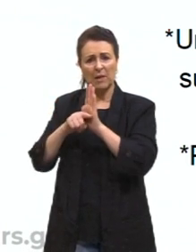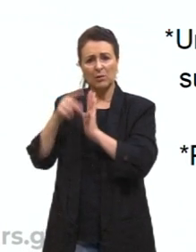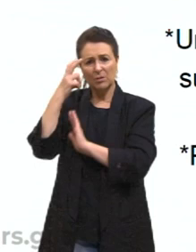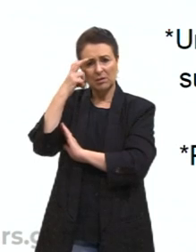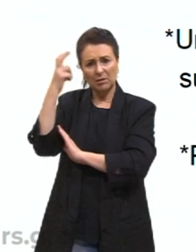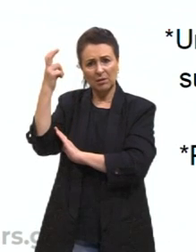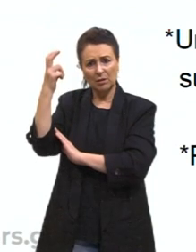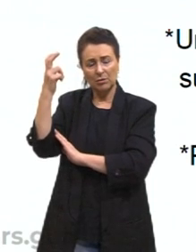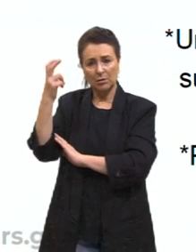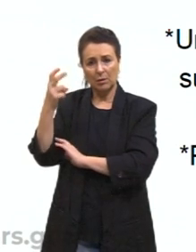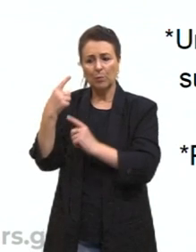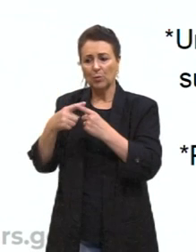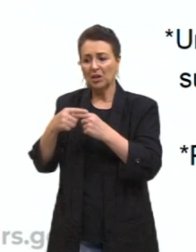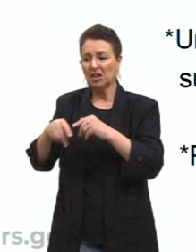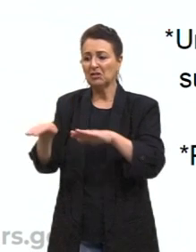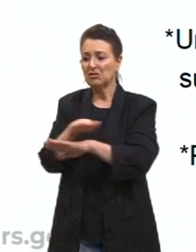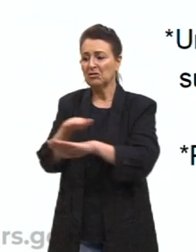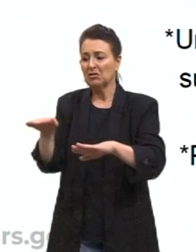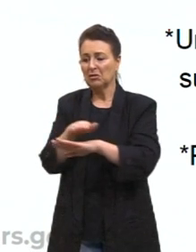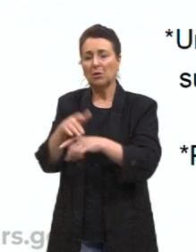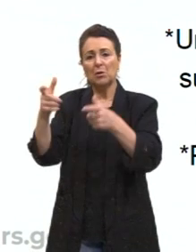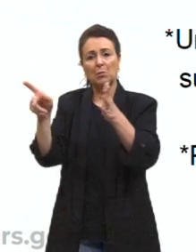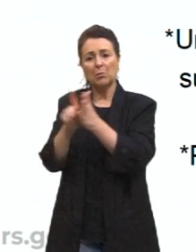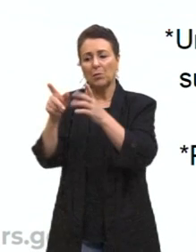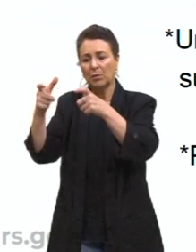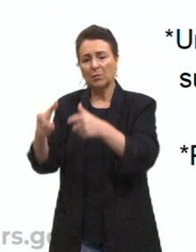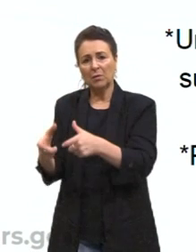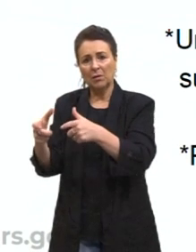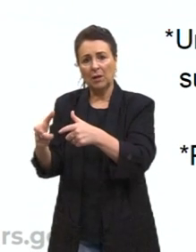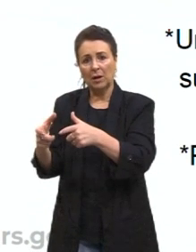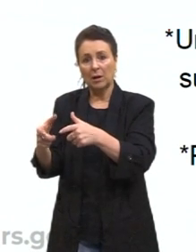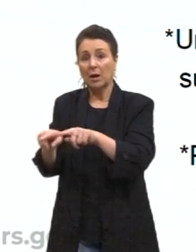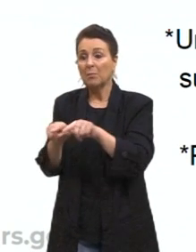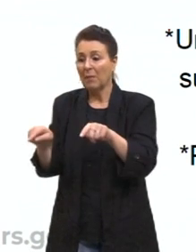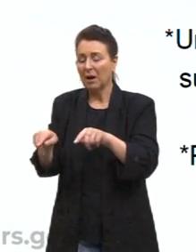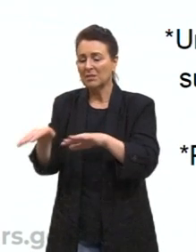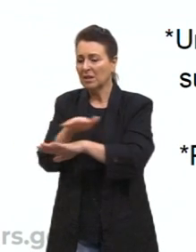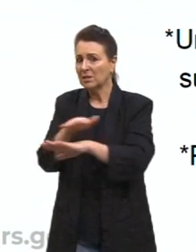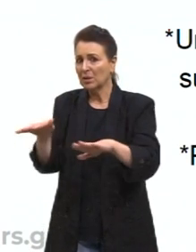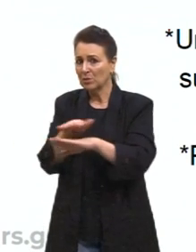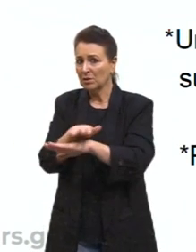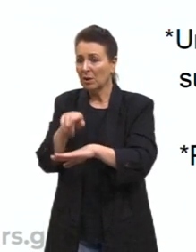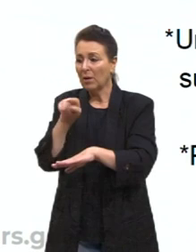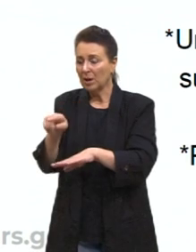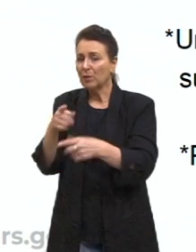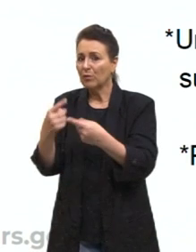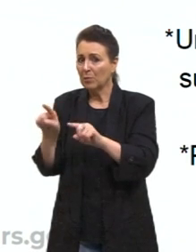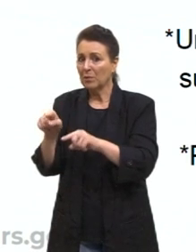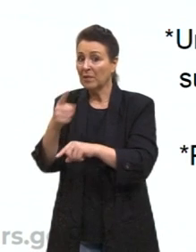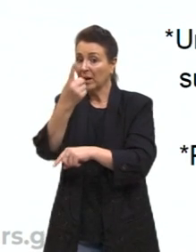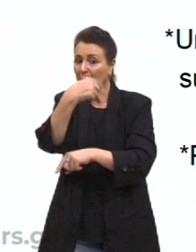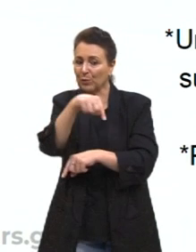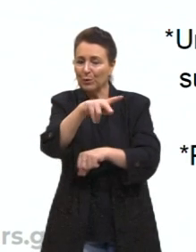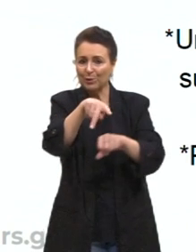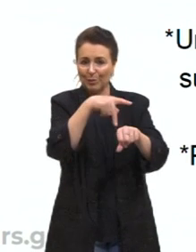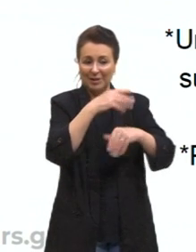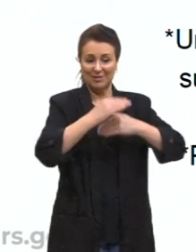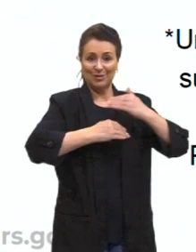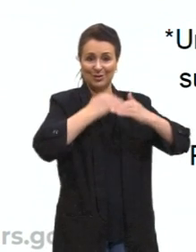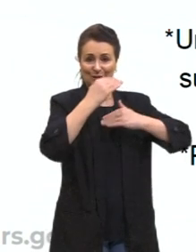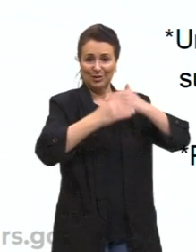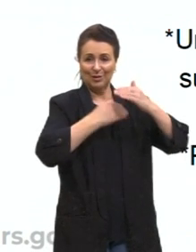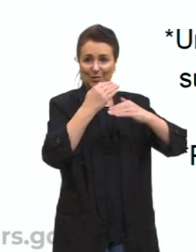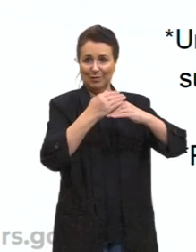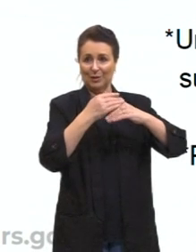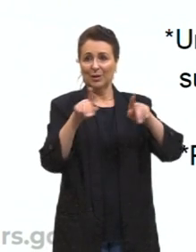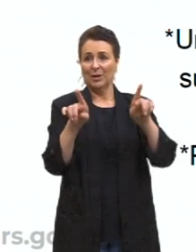ele está destruindo o próprio lugar onde ele habita, Sendo que essa destruição é causada, grande parte, por países desenvolvidos. Olha só, o Guattara